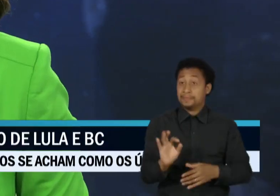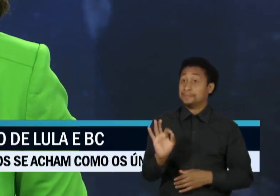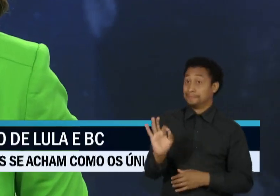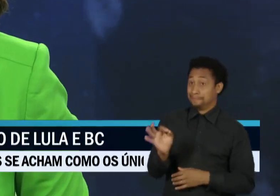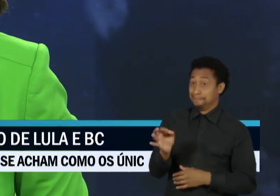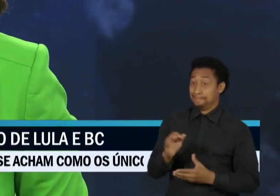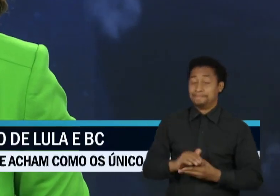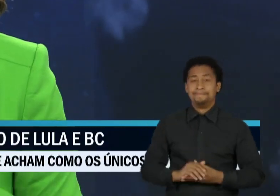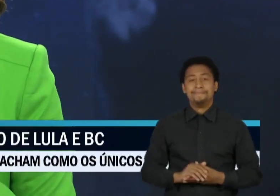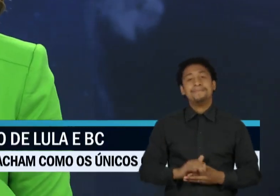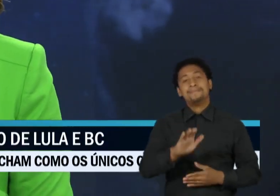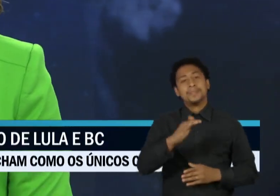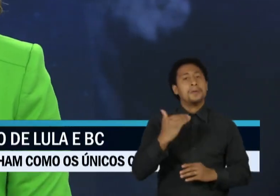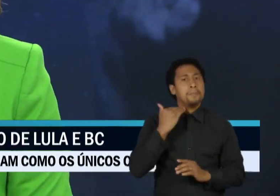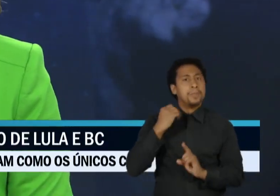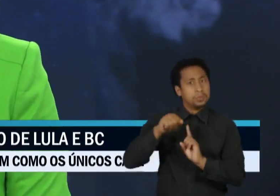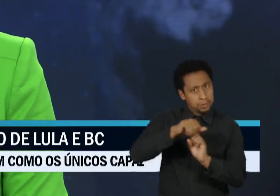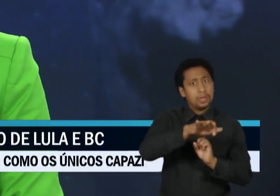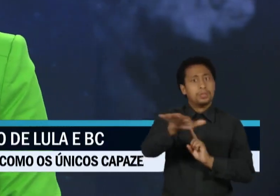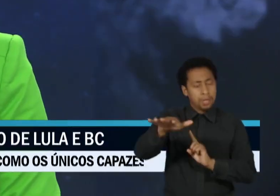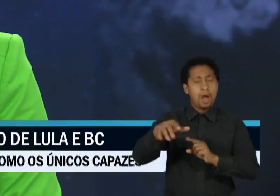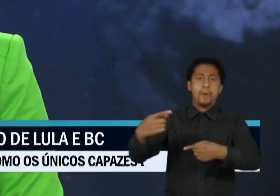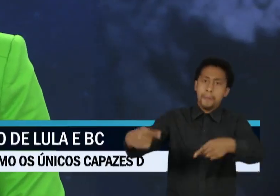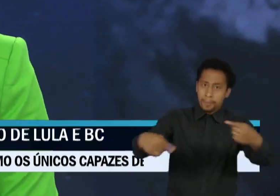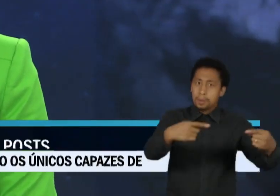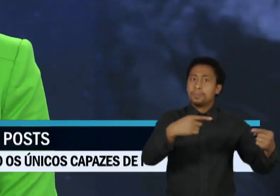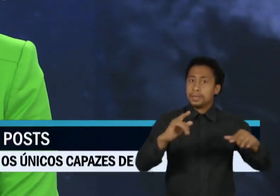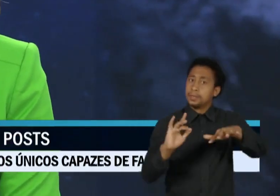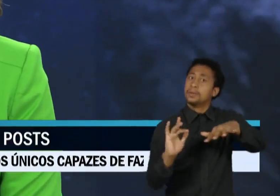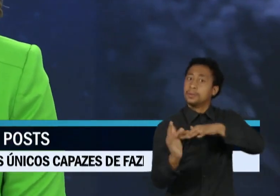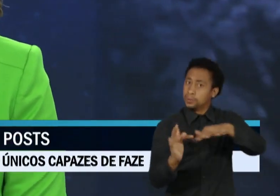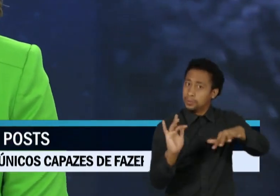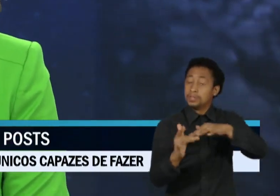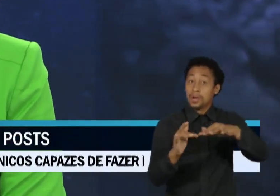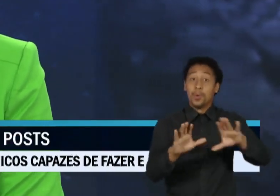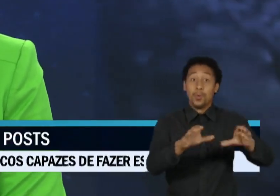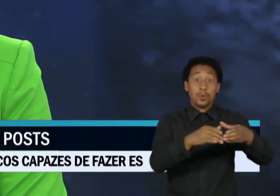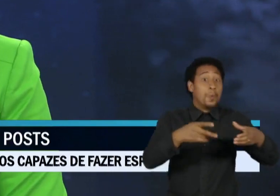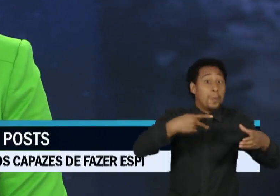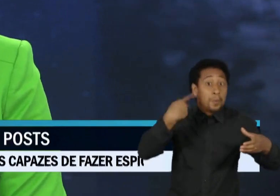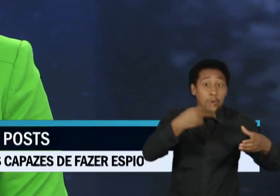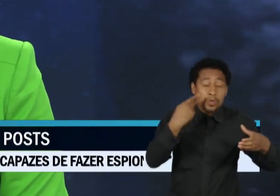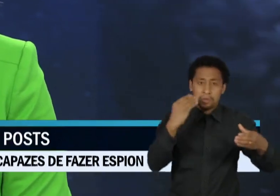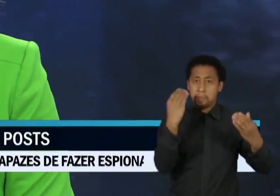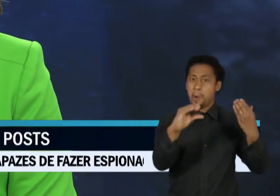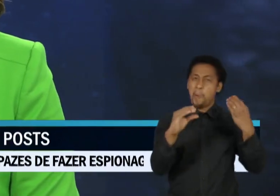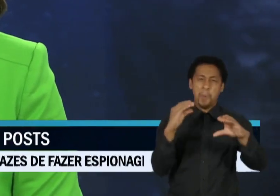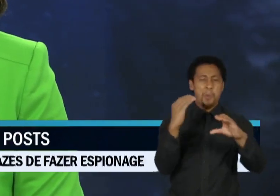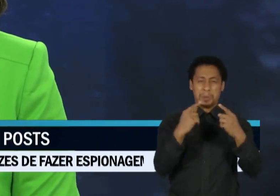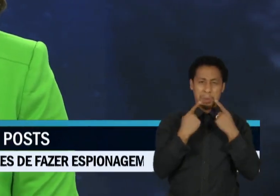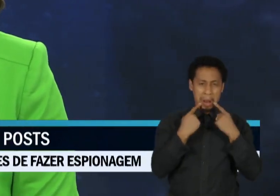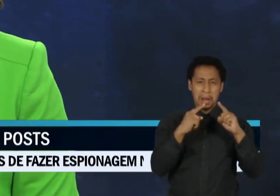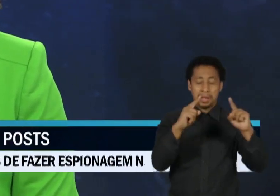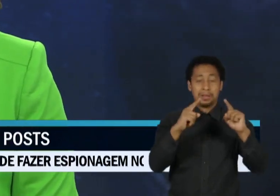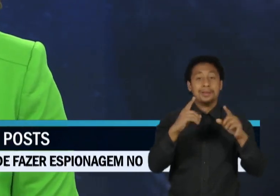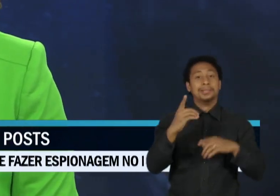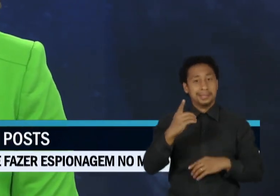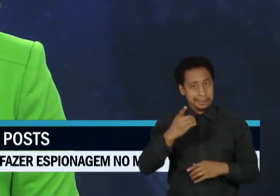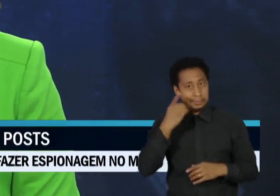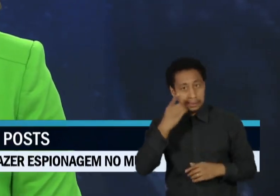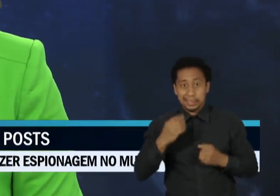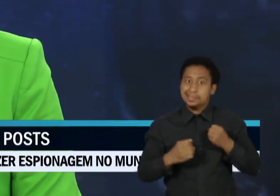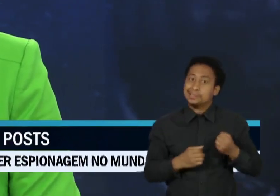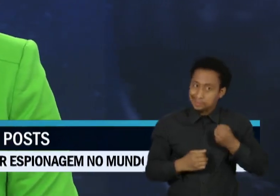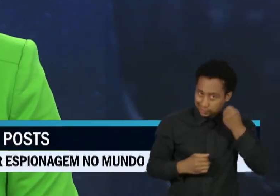E o Banco Central também virou alvo de debates nas redes sociais entre os parlamentares. Deputados e senadores da oposição lideram as